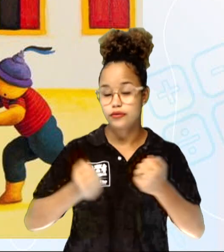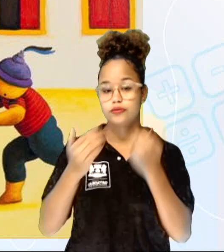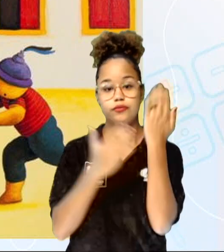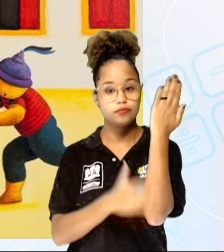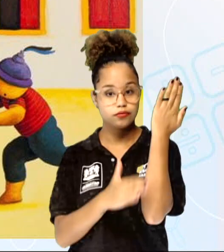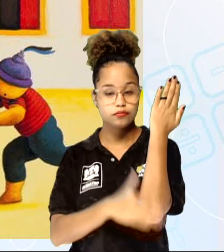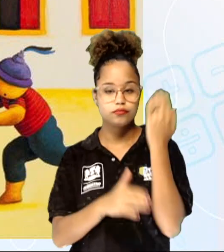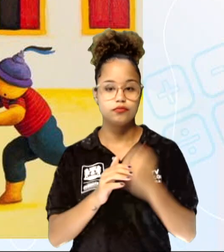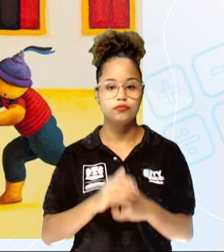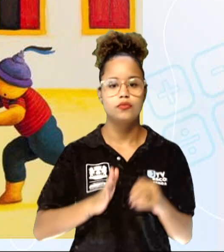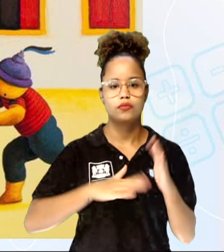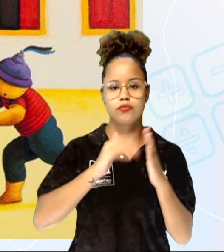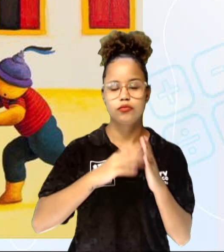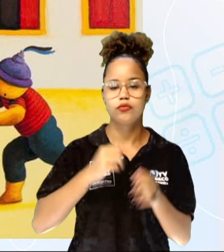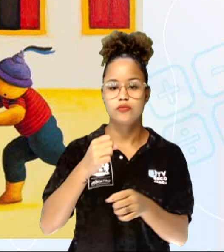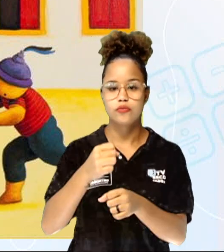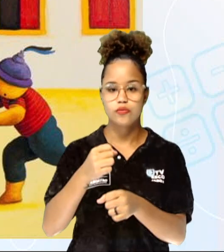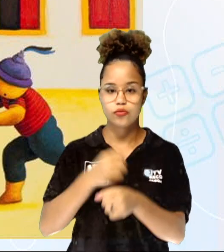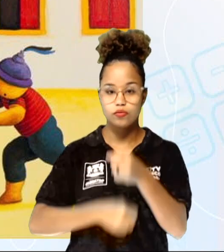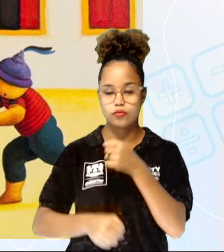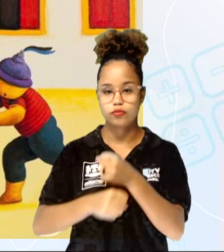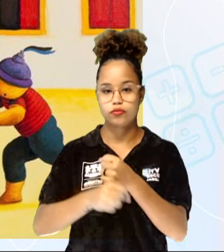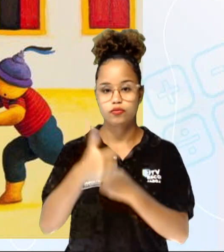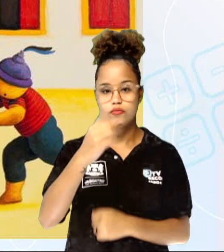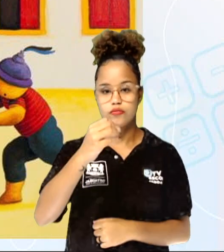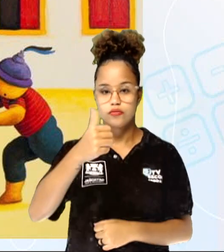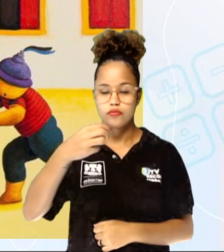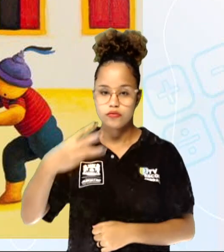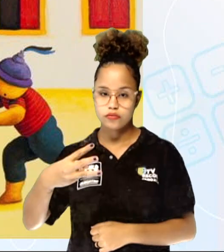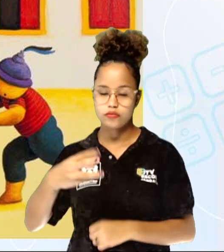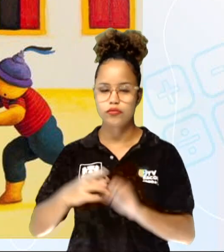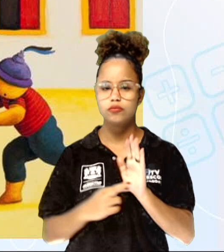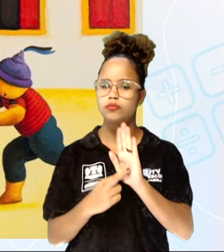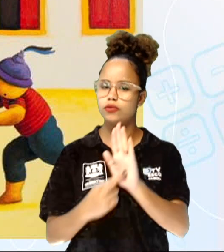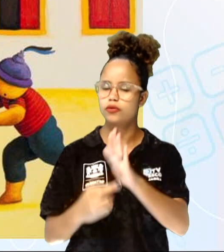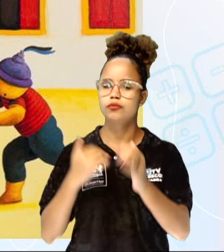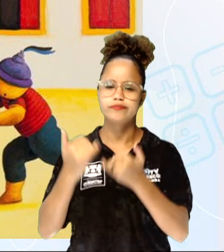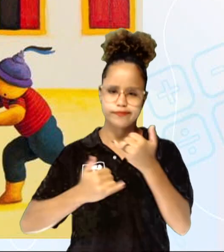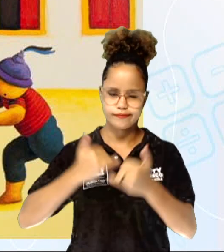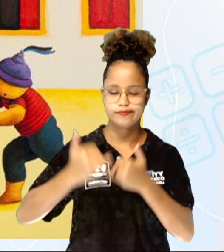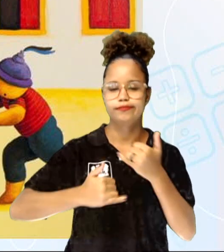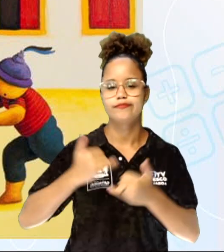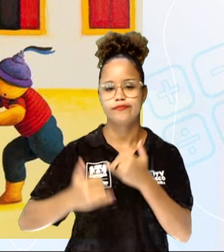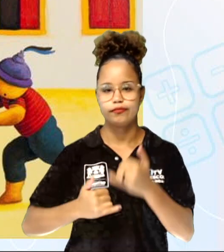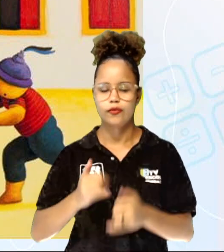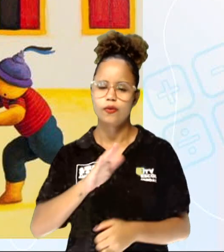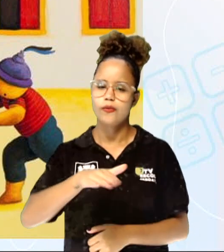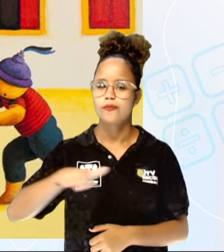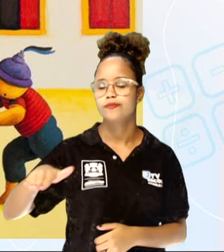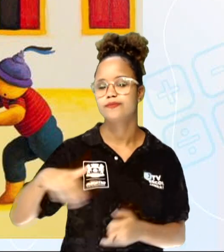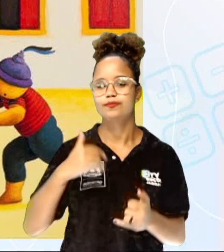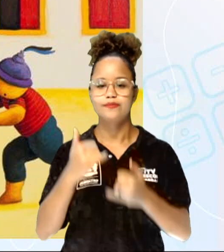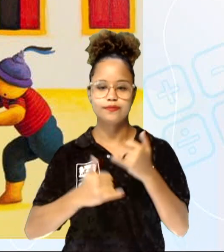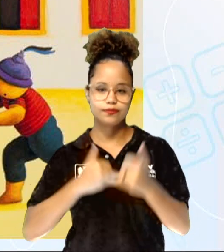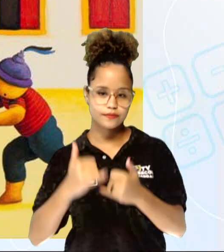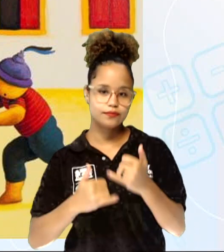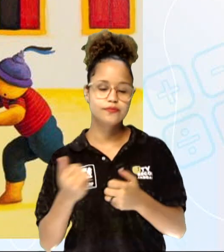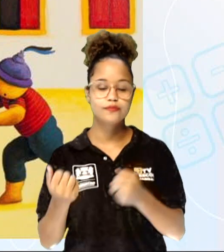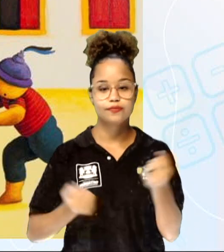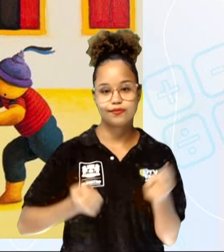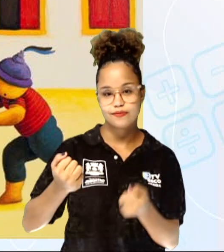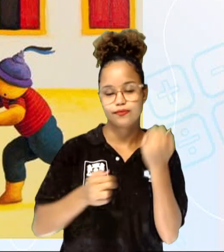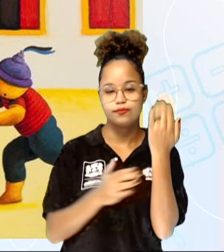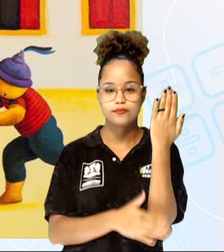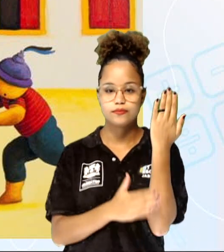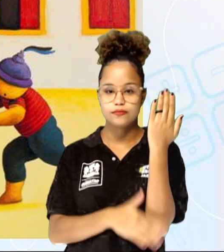foi pintada no ano de 2013. E retrata uma brincadeira, né? Crianças brincando com um carrinho de madeira.